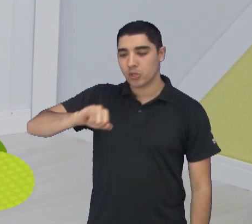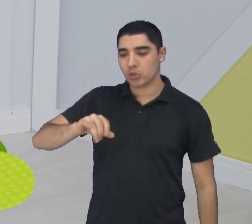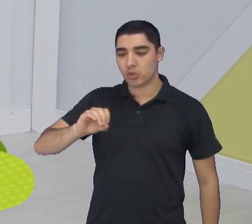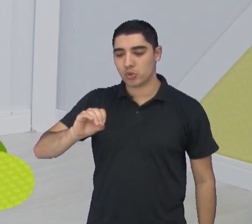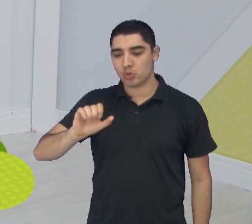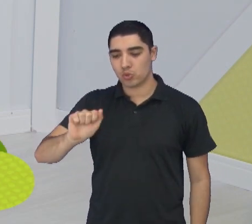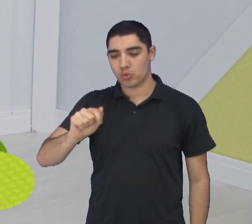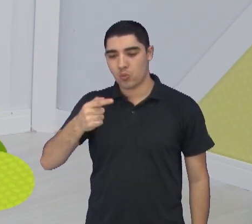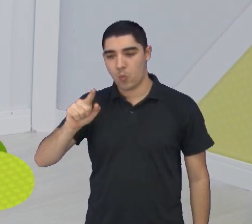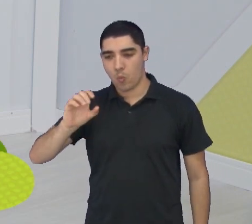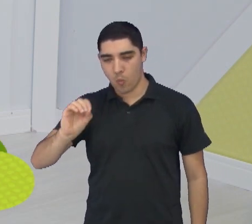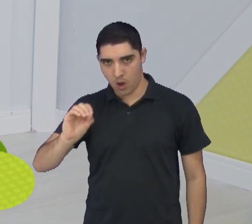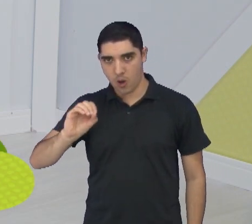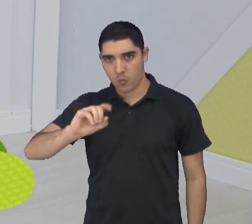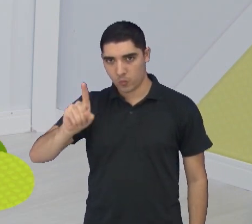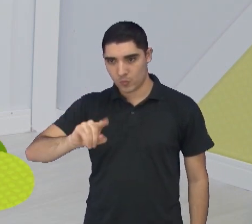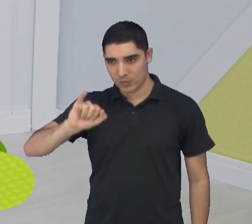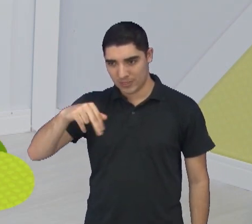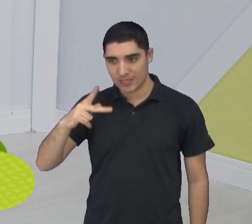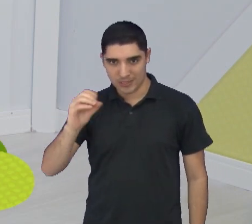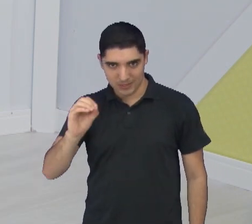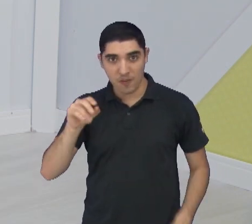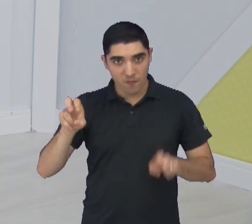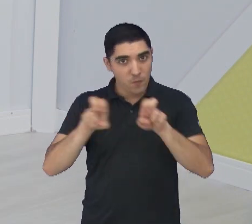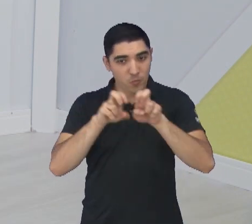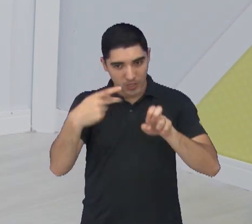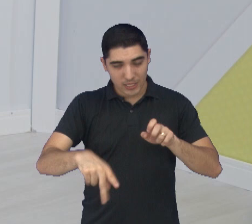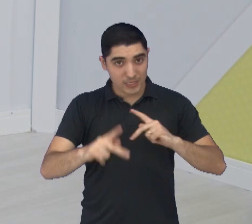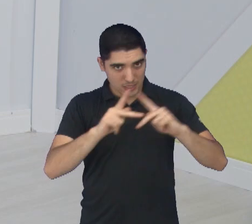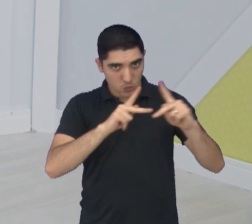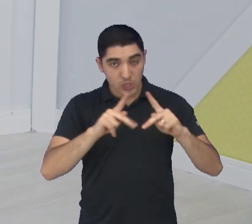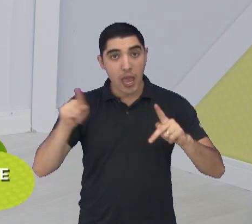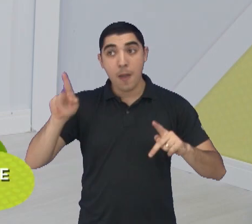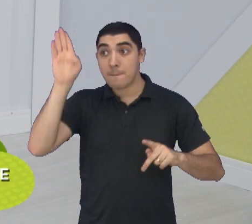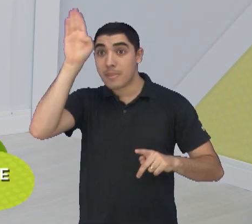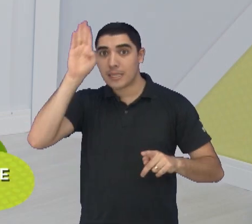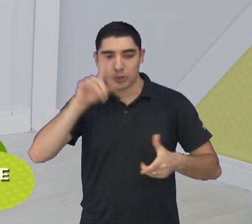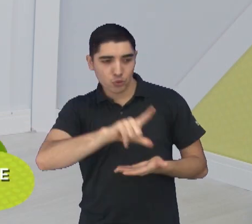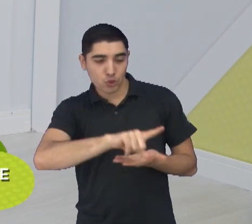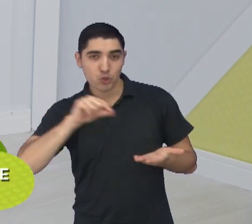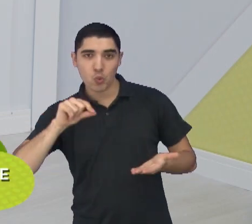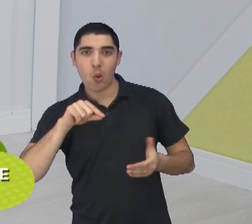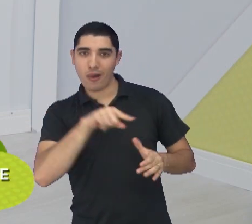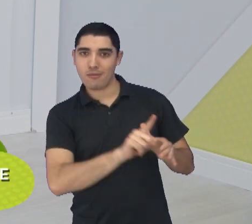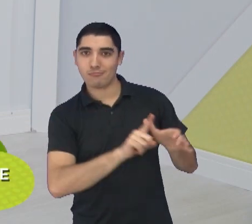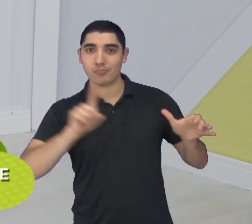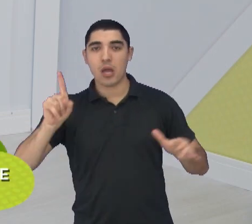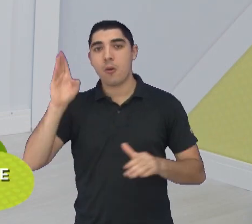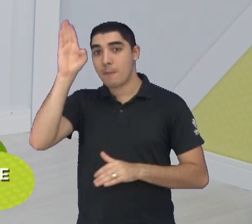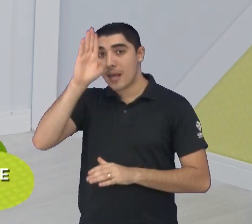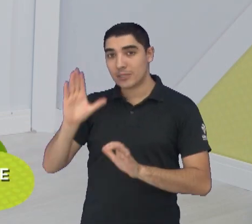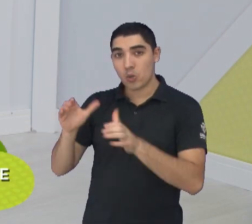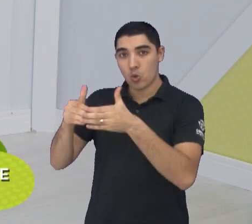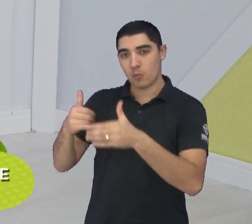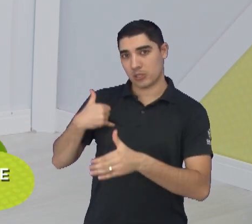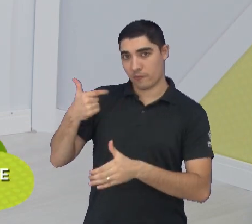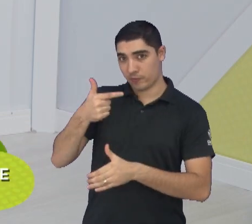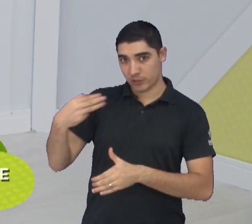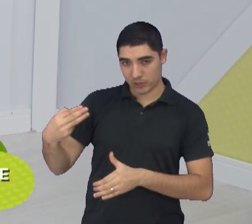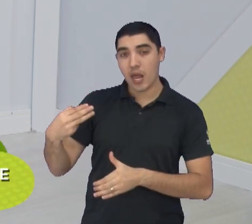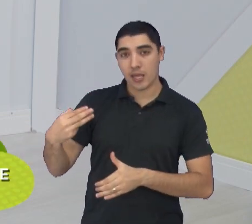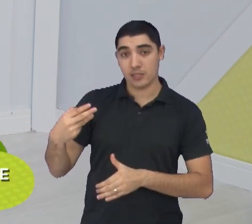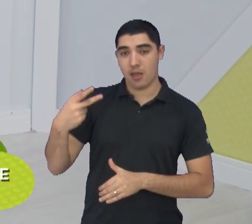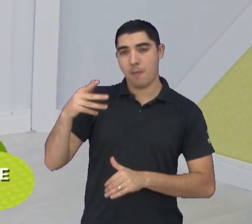Futsal para a Seleção Brasileira de Futsal, obviamente, Sub-23, que vai disputar a Liga Evolution de Futsal, Zona Norte